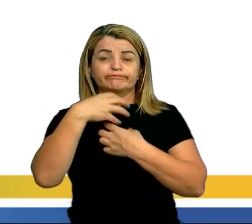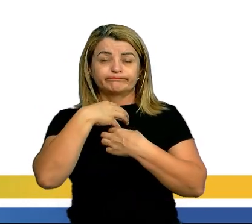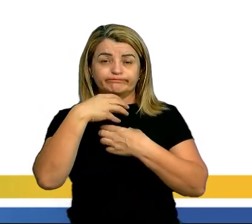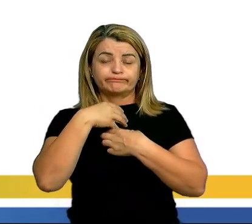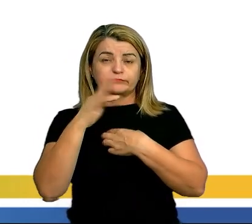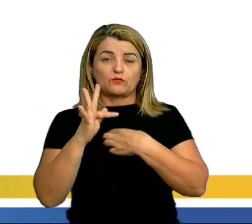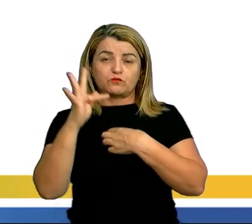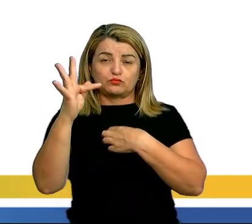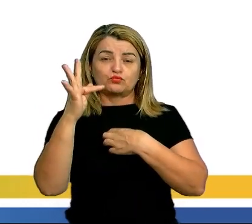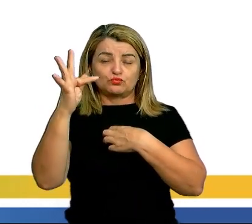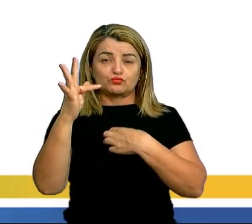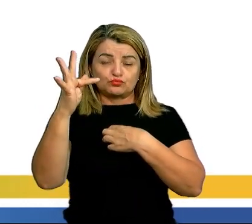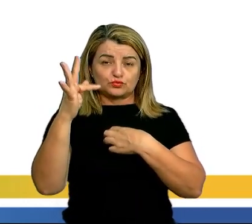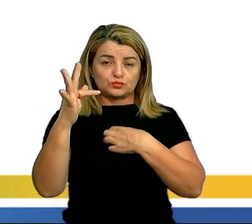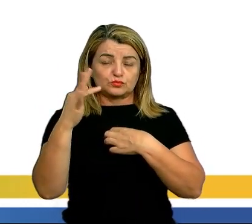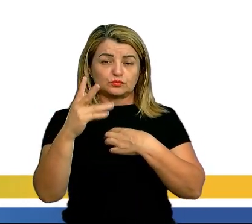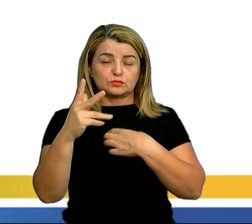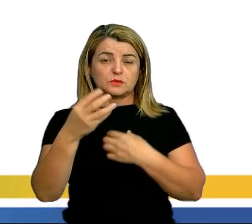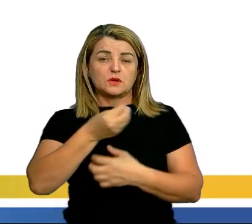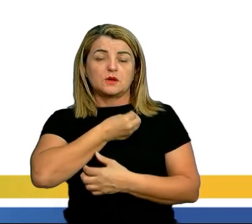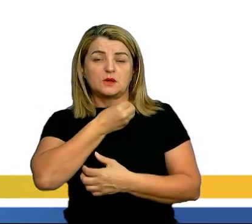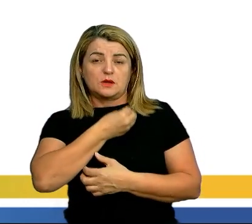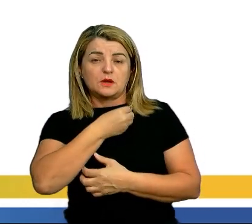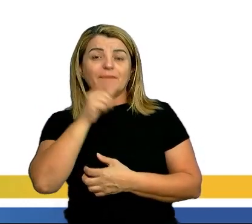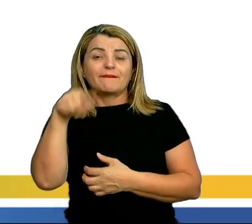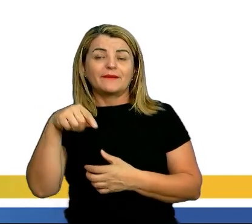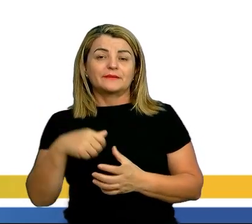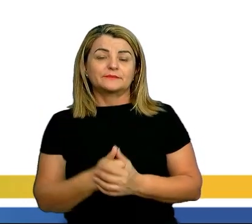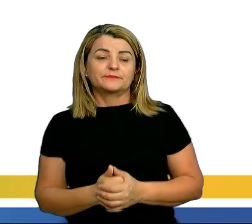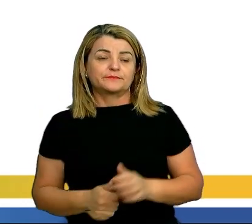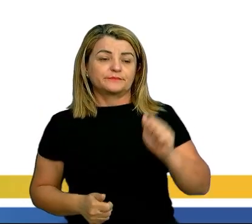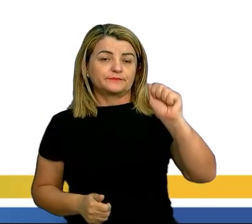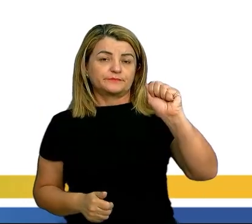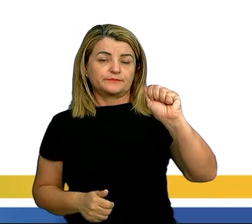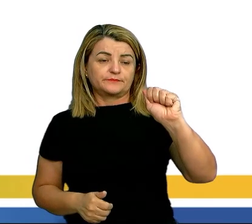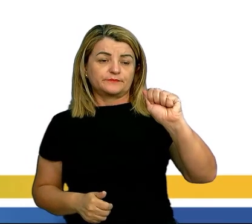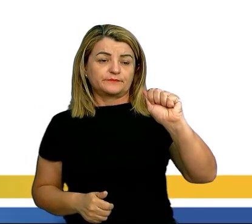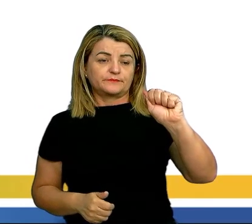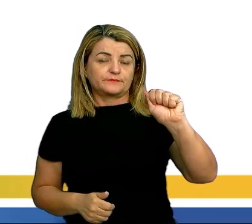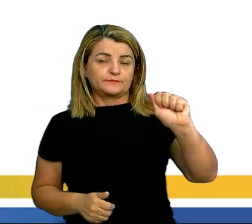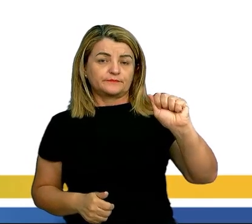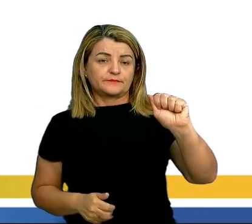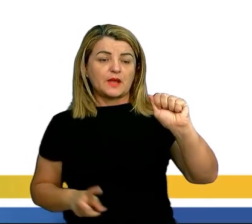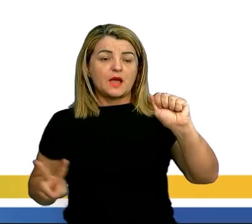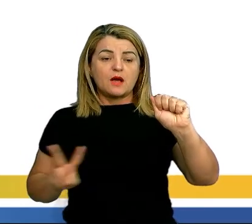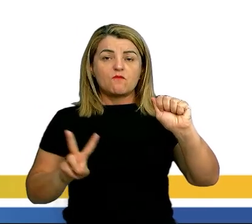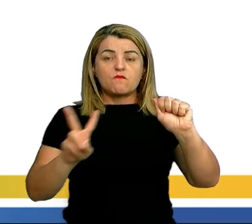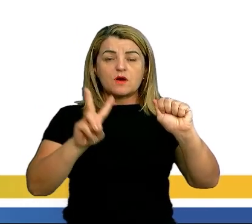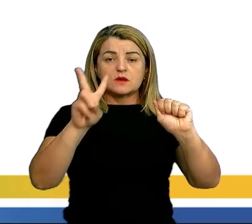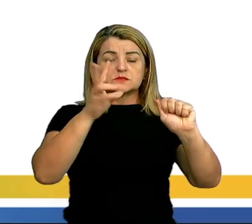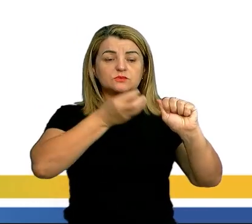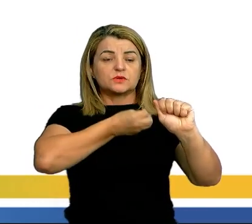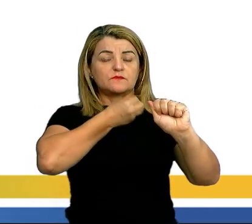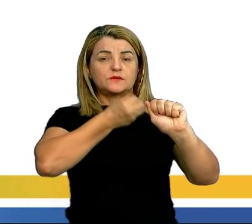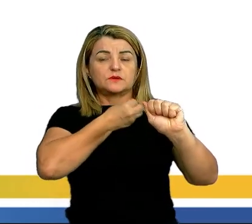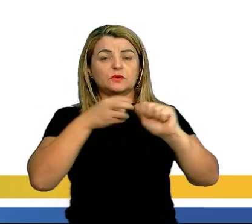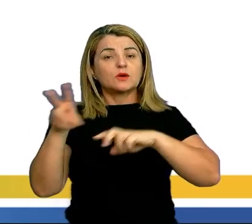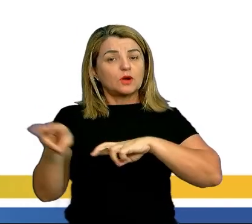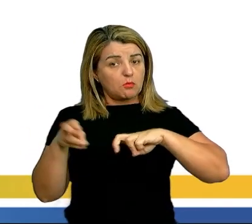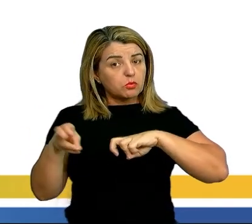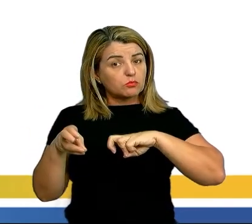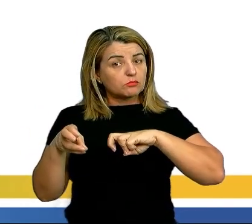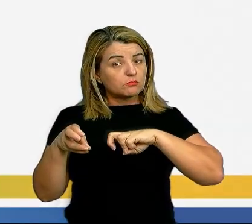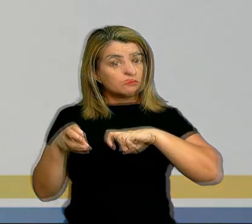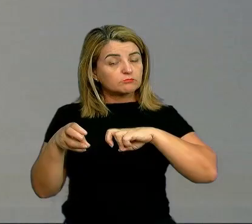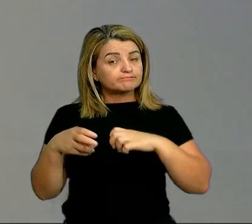futurista presente no poema é, vamos lá, letra A, a valorização da vida no